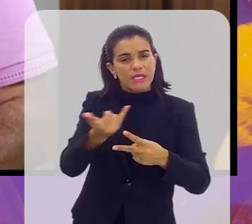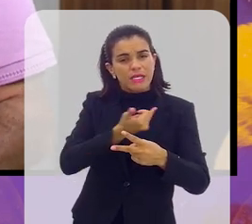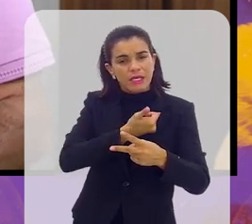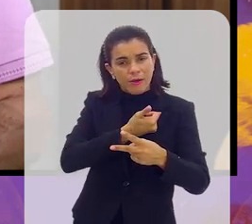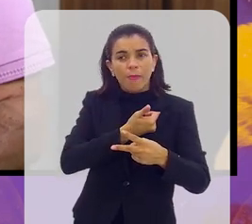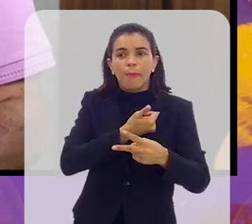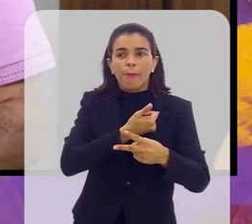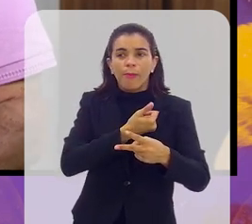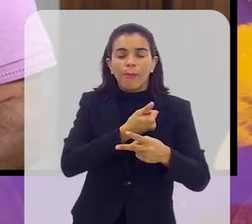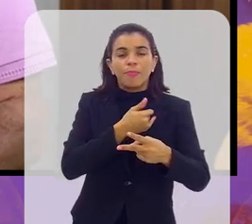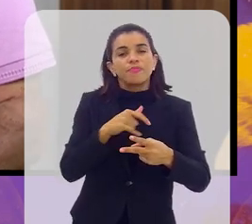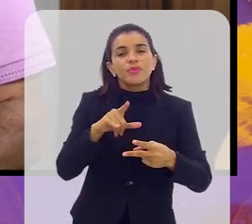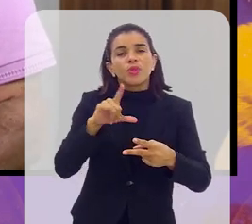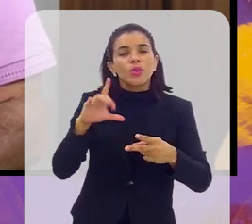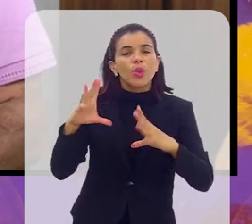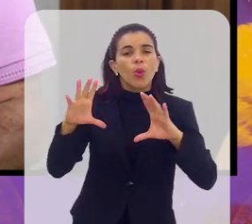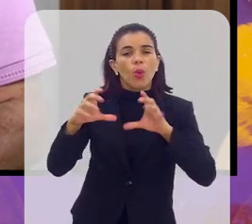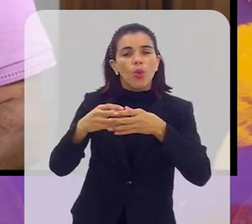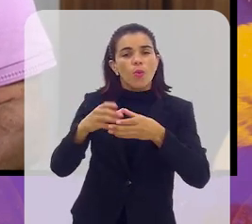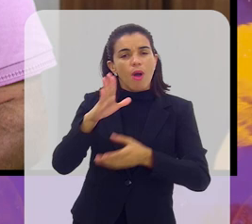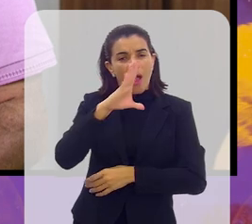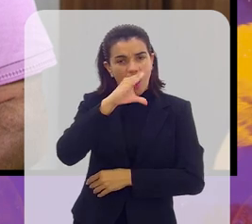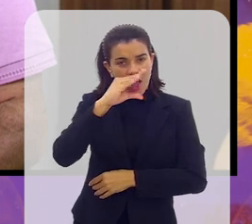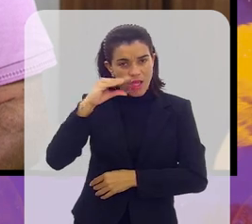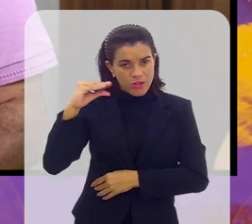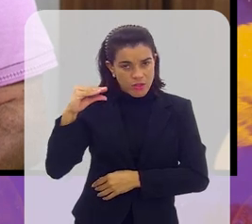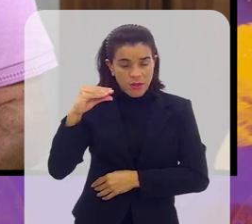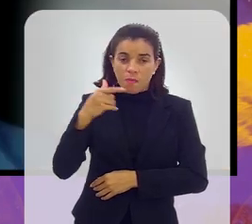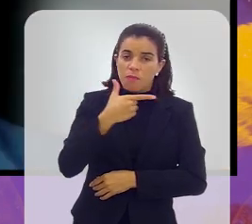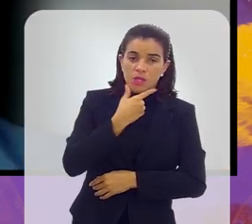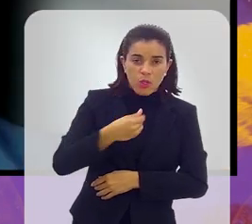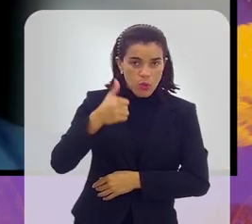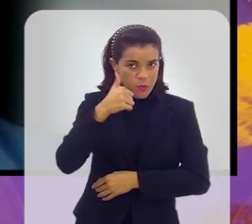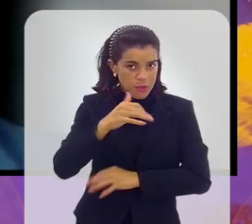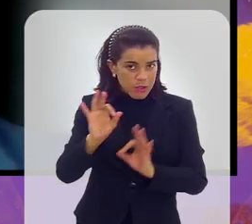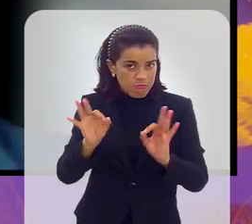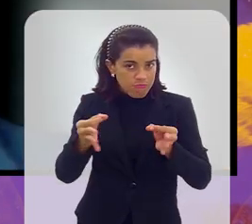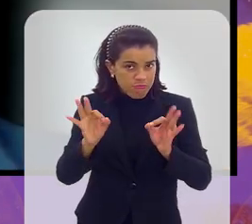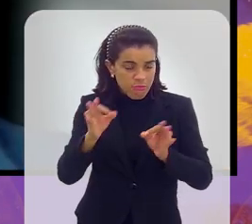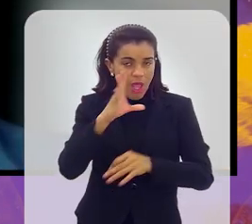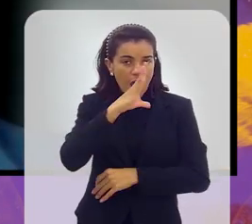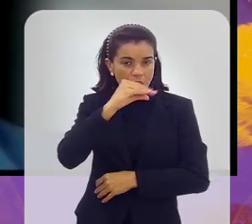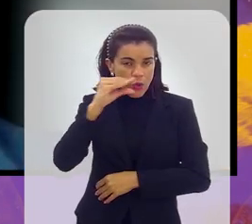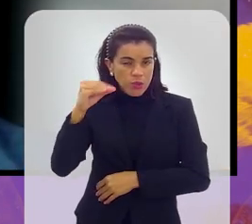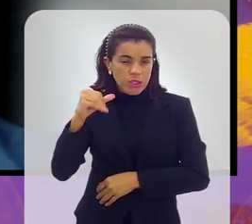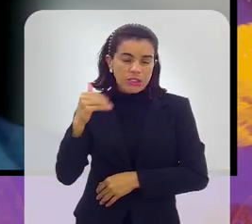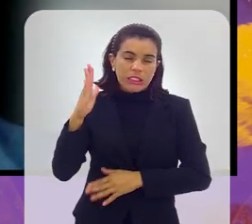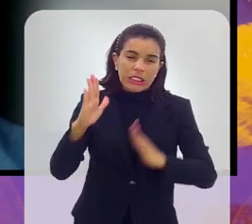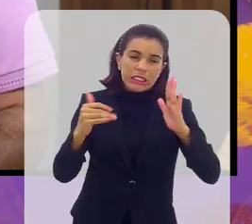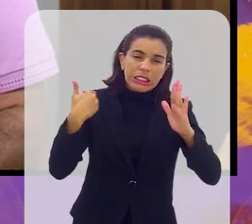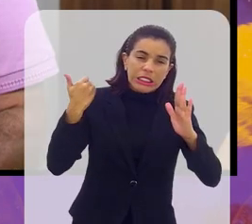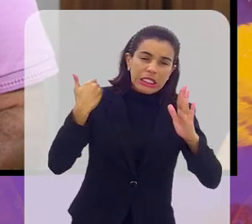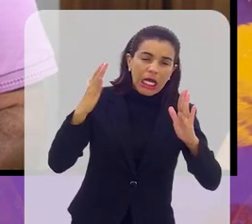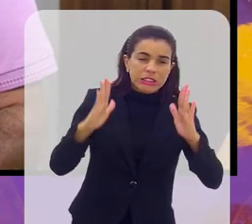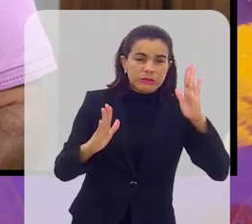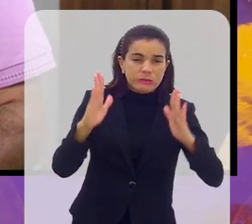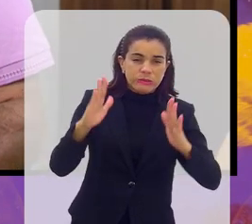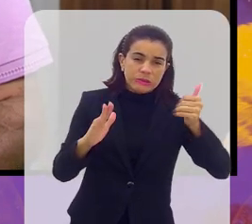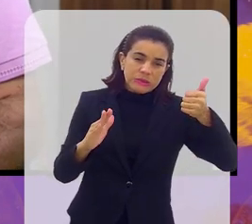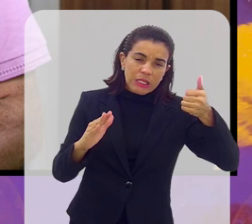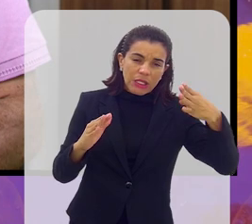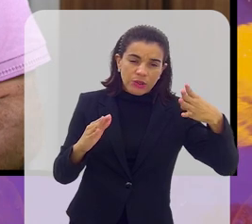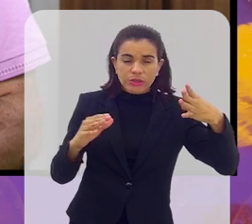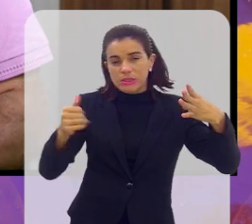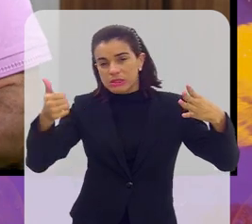você disse que são adolescentes, meninos e meninas, adolescência entre 14 e